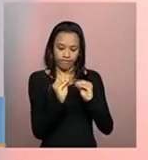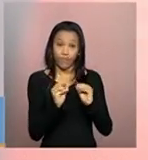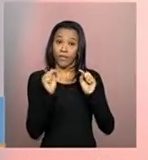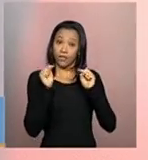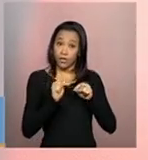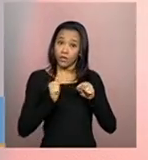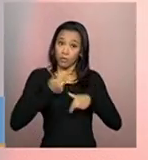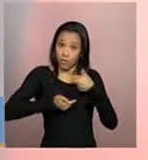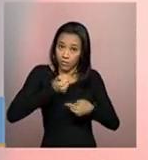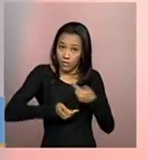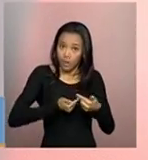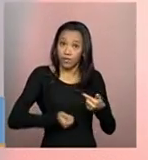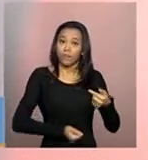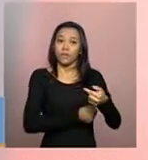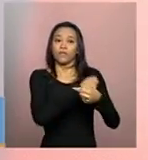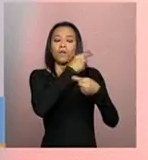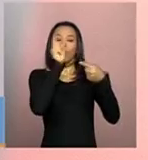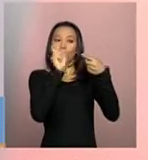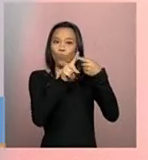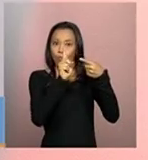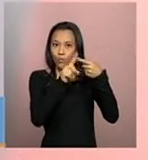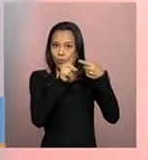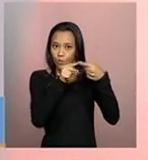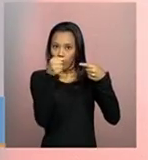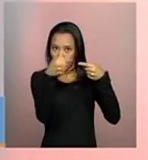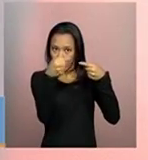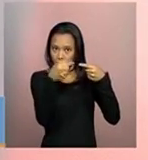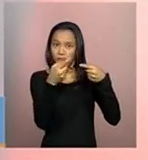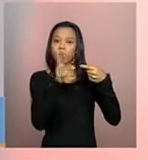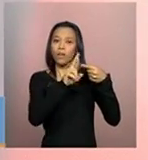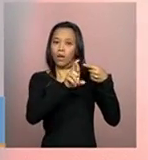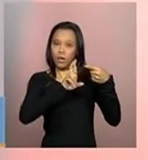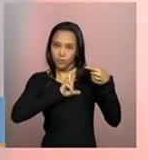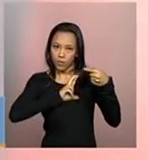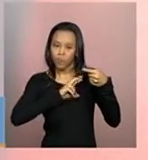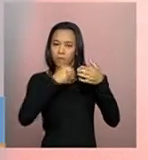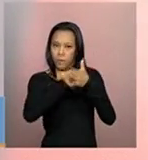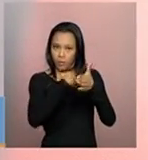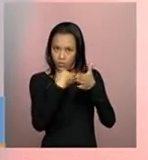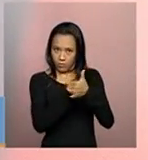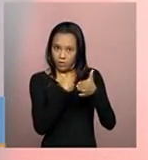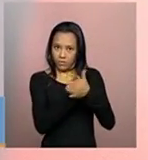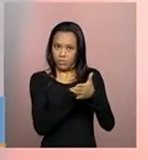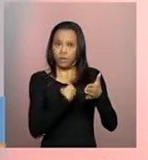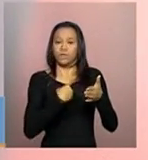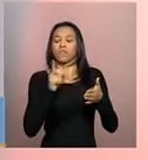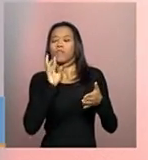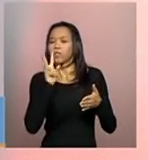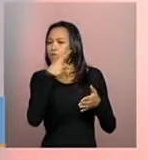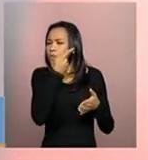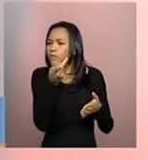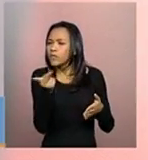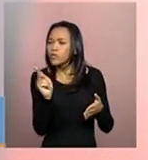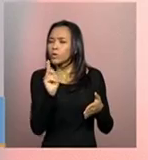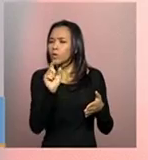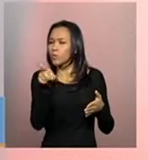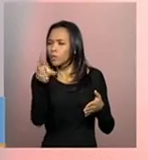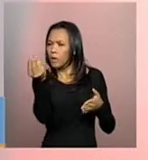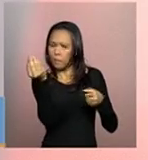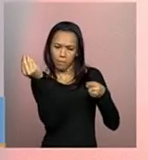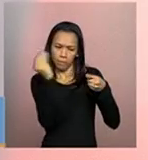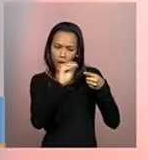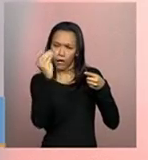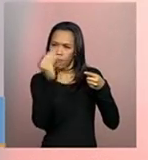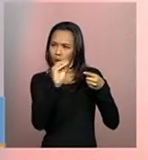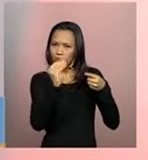serviço, mas aí na sessão 1 também vai ter respostas que você colheu naquela e no conjunto das outras entidades.